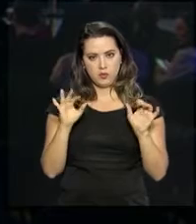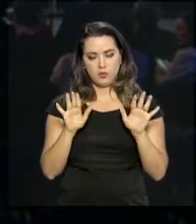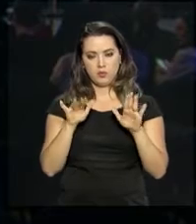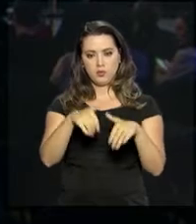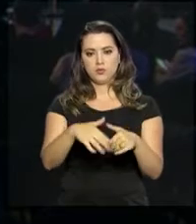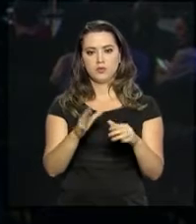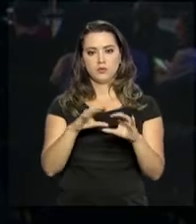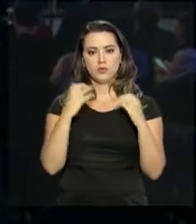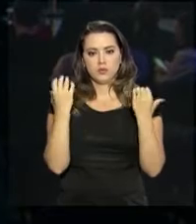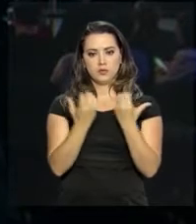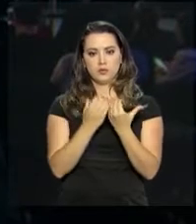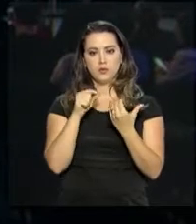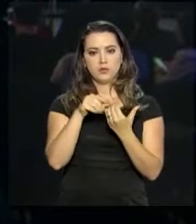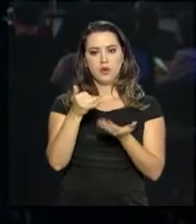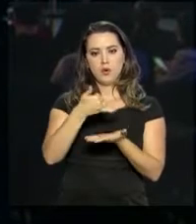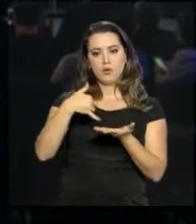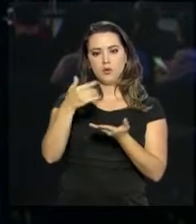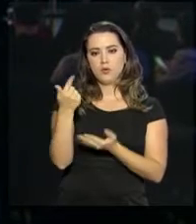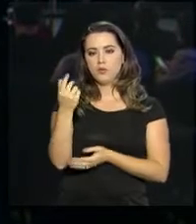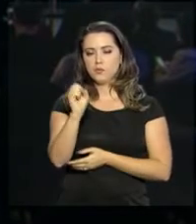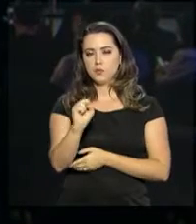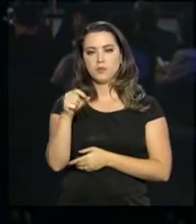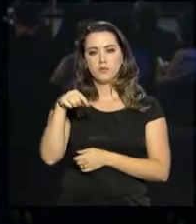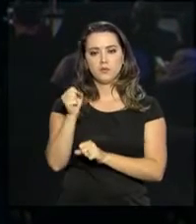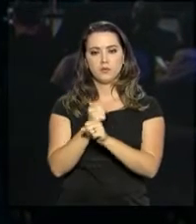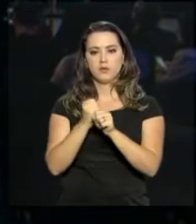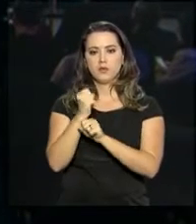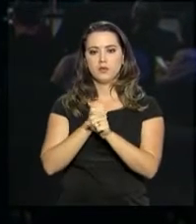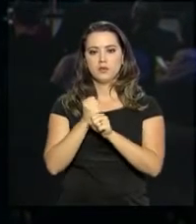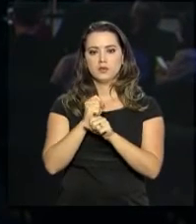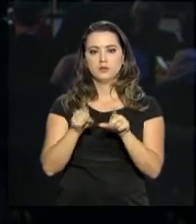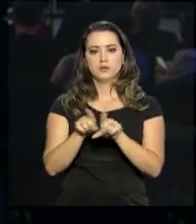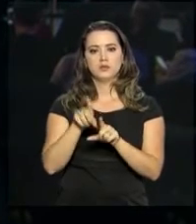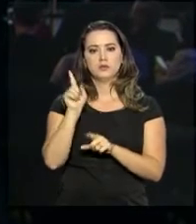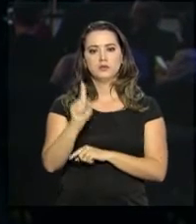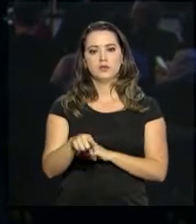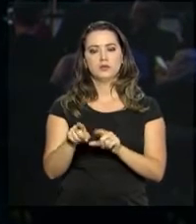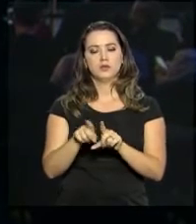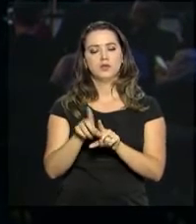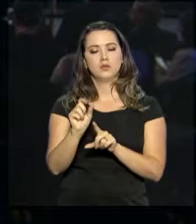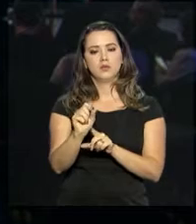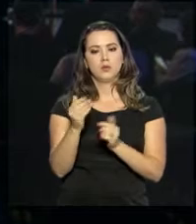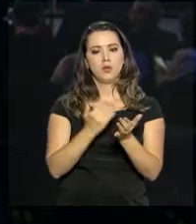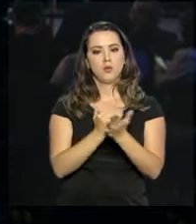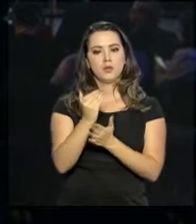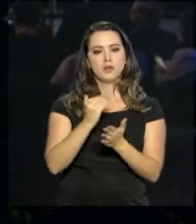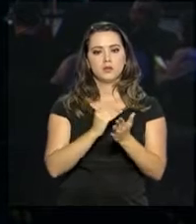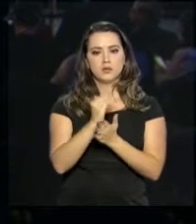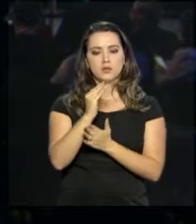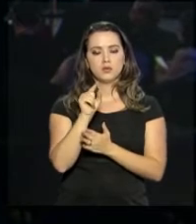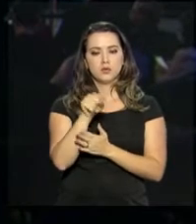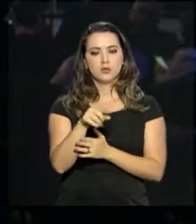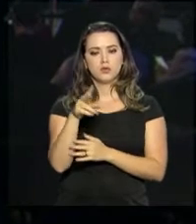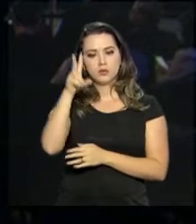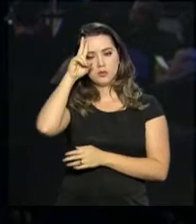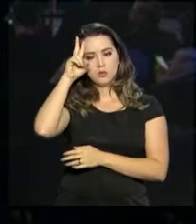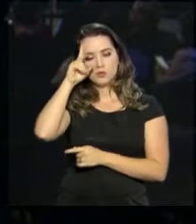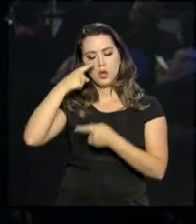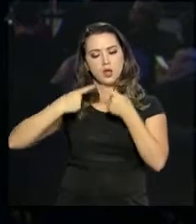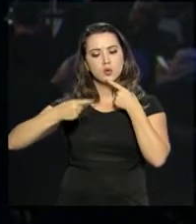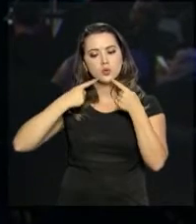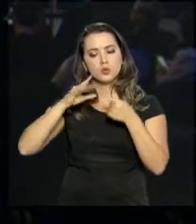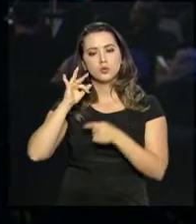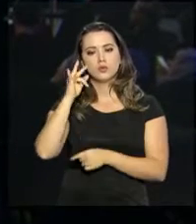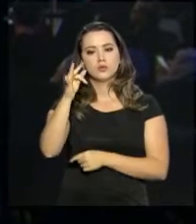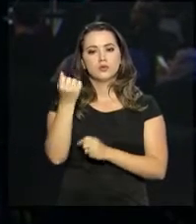Congresso Rio Oil & Gas 2018. Esse evento começou na segunda-feira e discute aí o